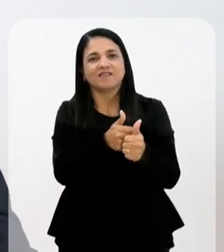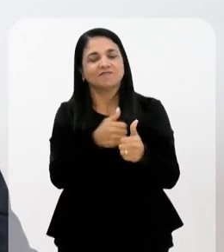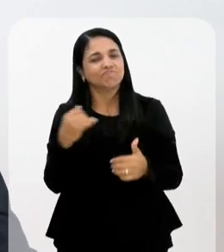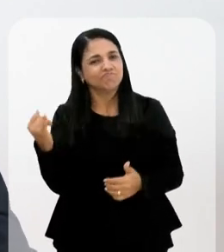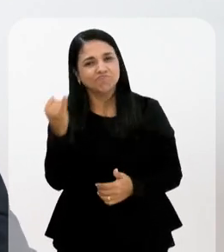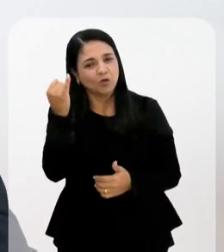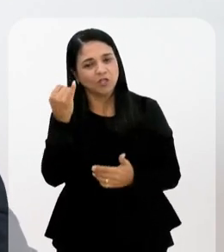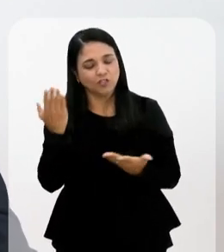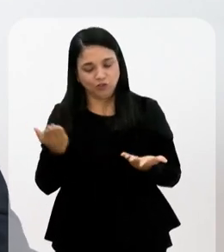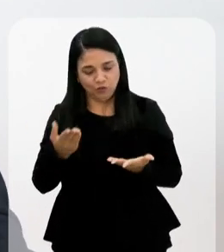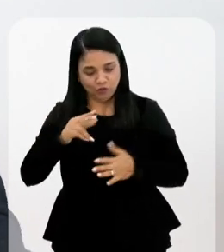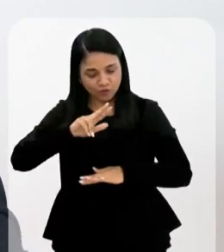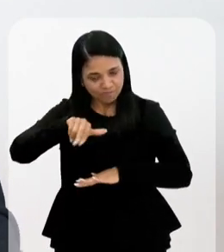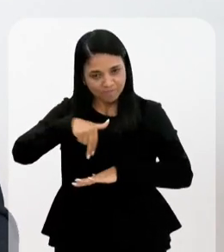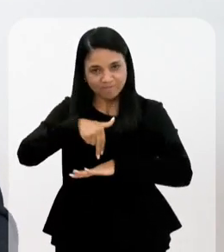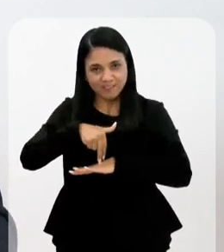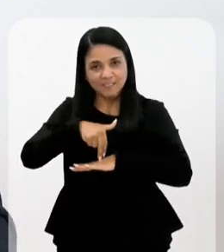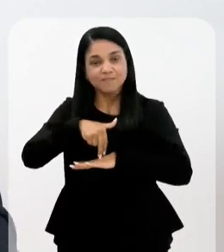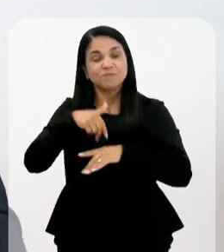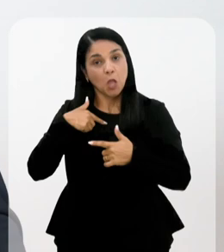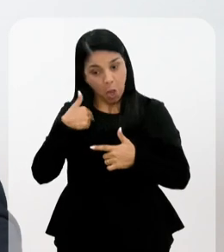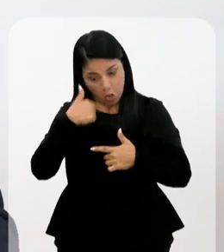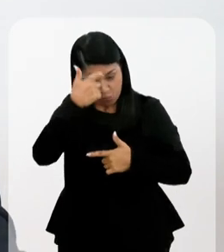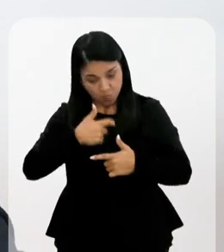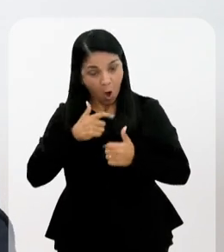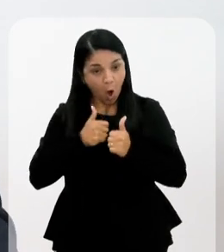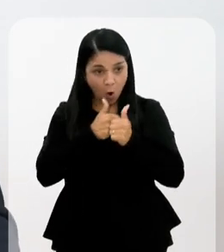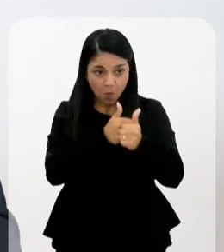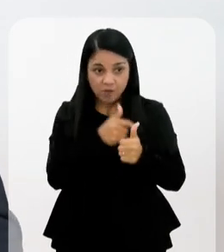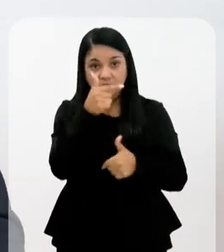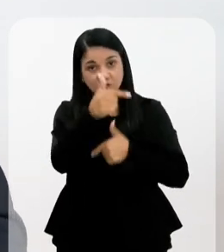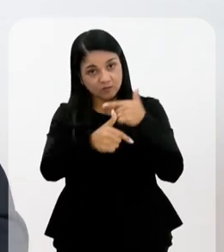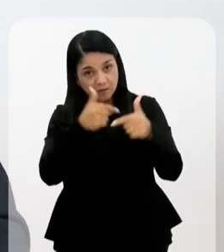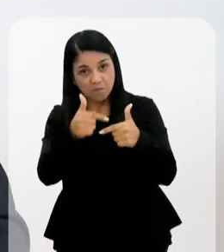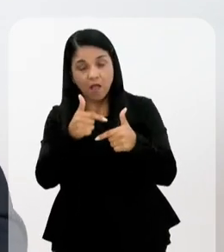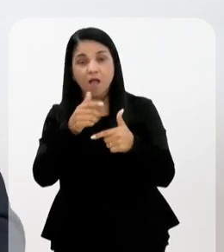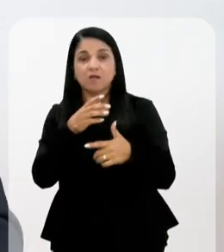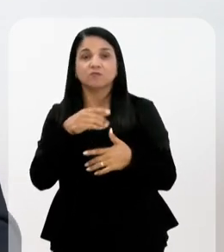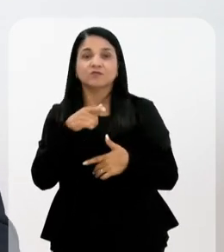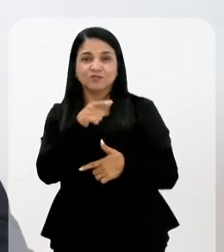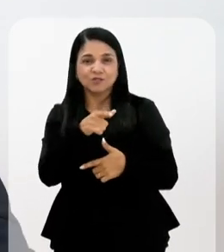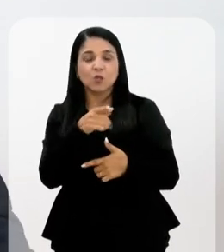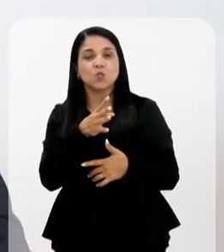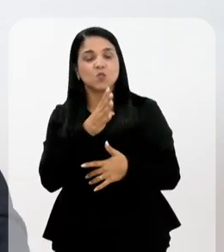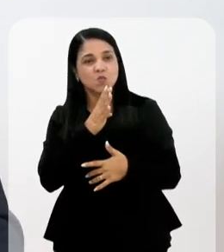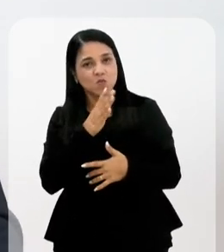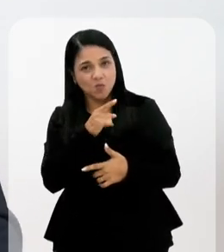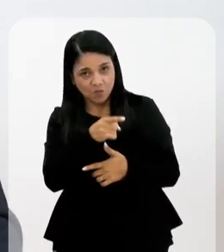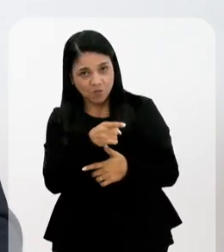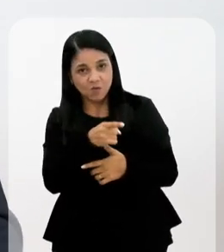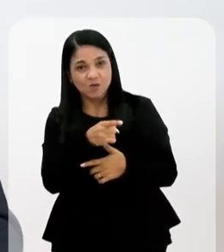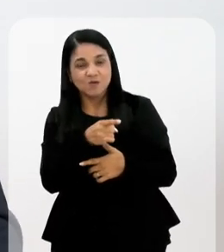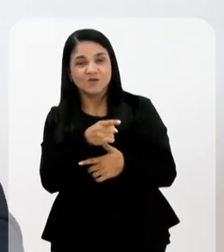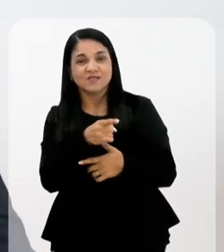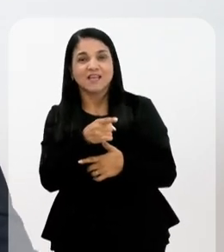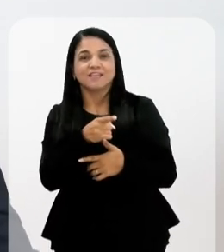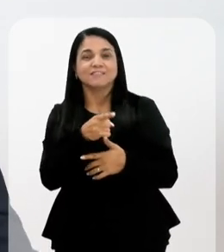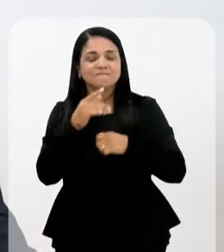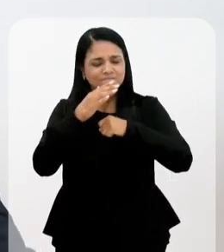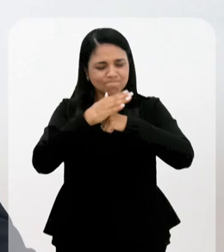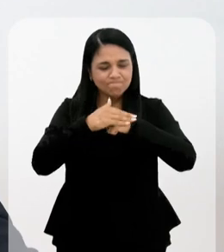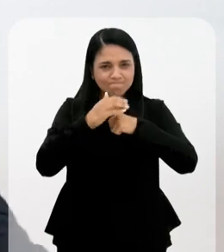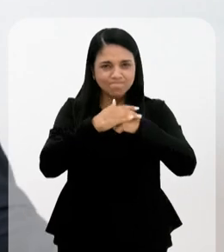acompanha aí, então é muito importante estar aqui. Eu sou um desses que te acompanha e sei o seu trabalho, o seu reconhecimento e a